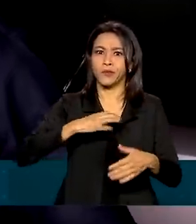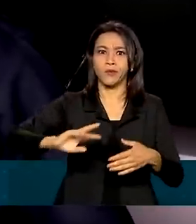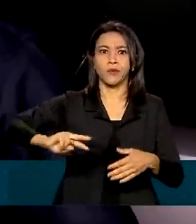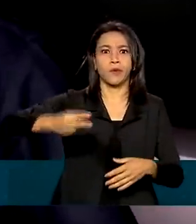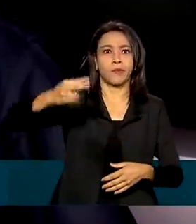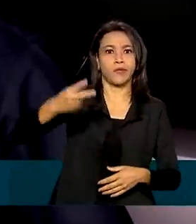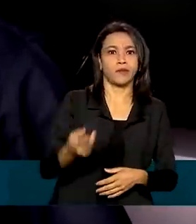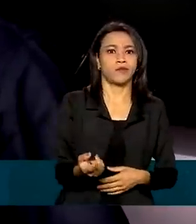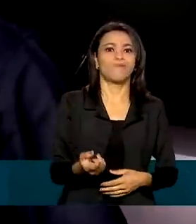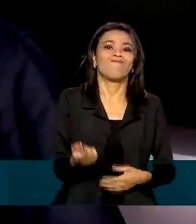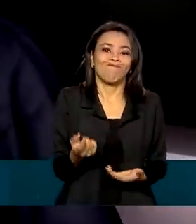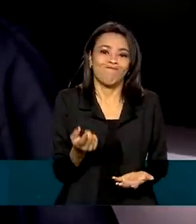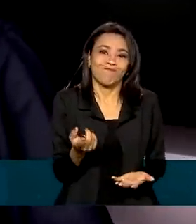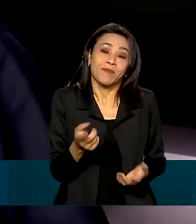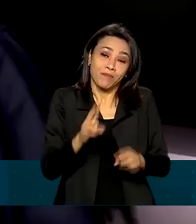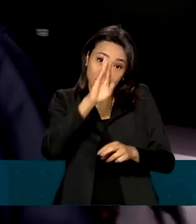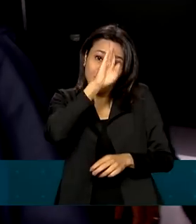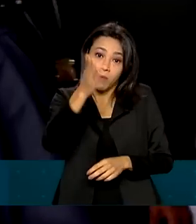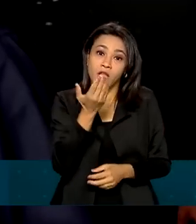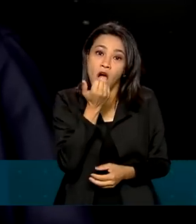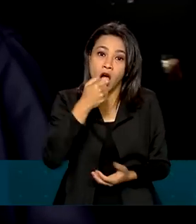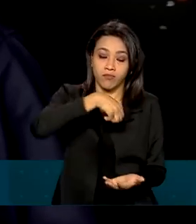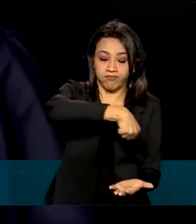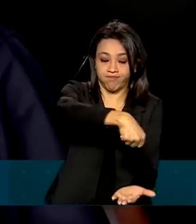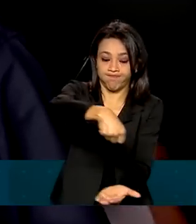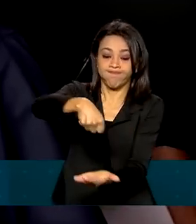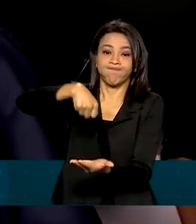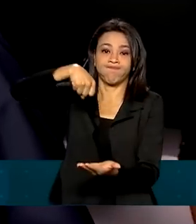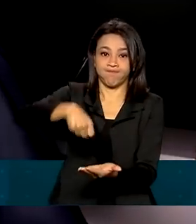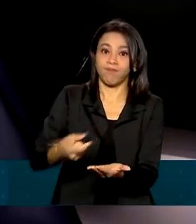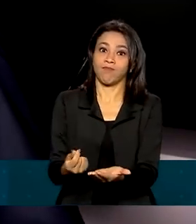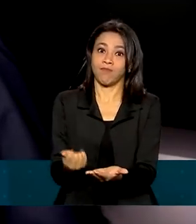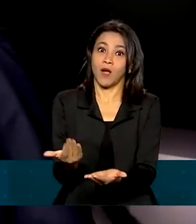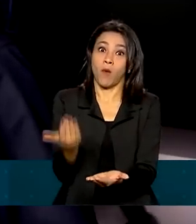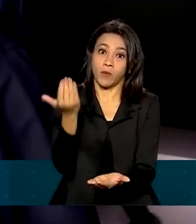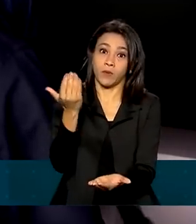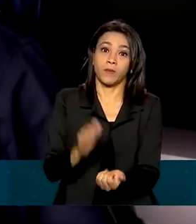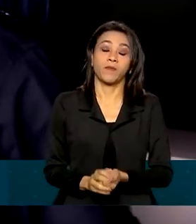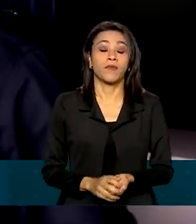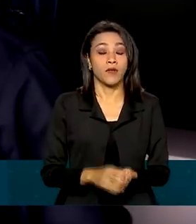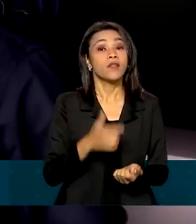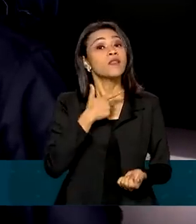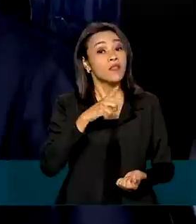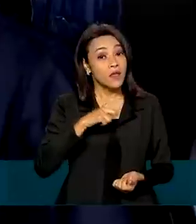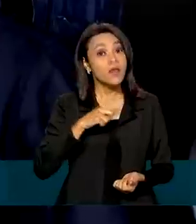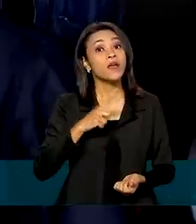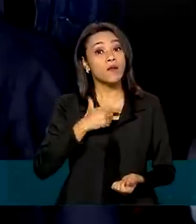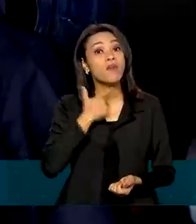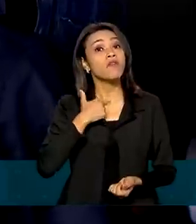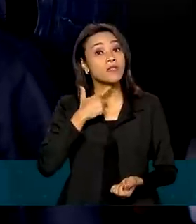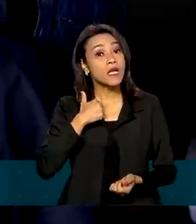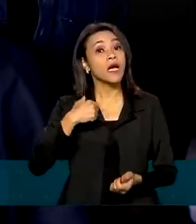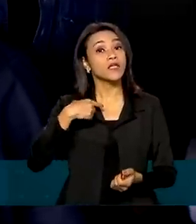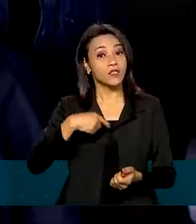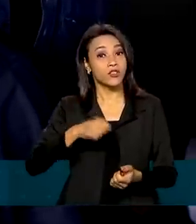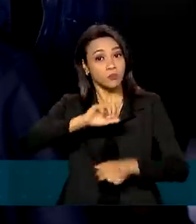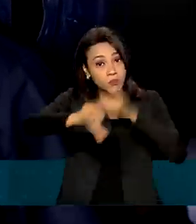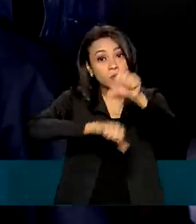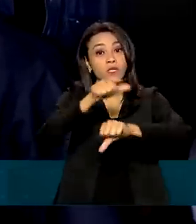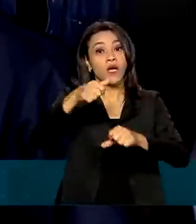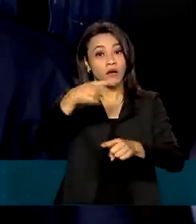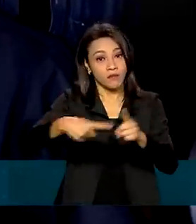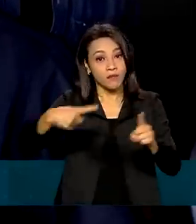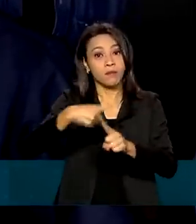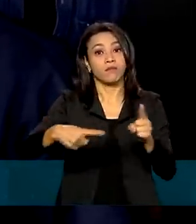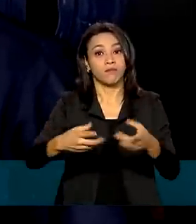cesta básica. Entendo que é uma vontade de mudar por parte da população. Temos um segundo tempo pela frente,